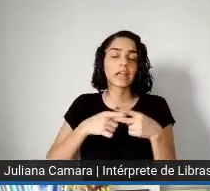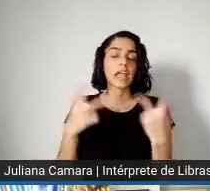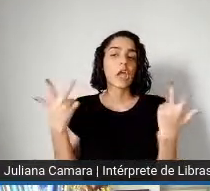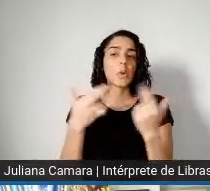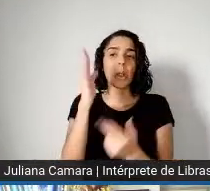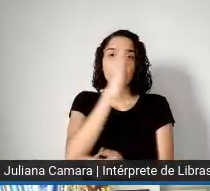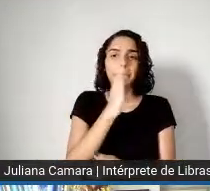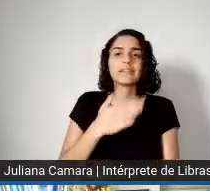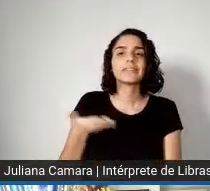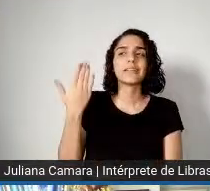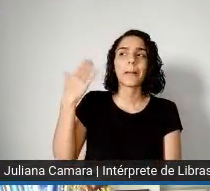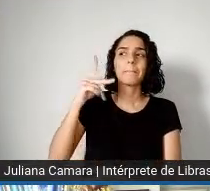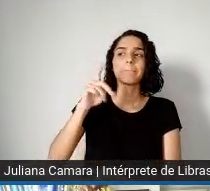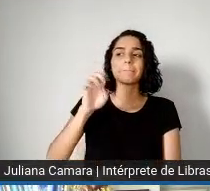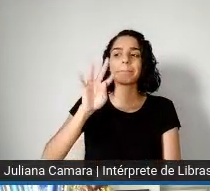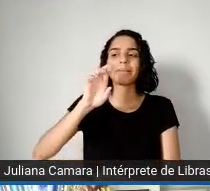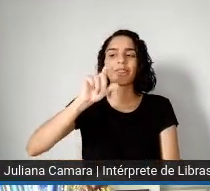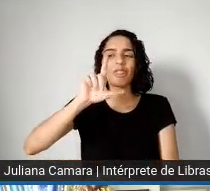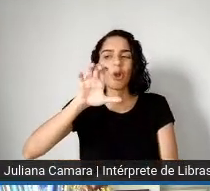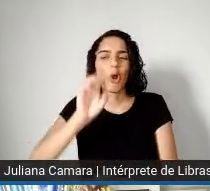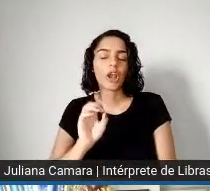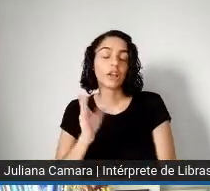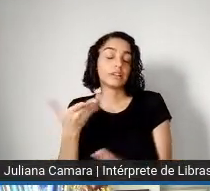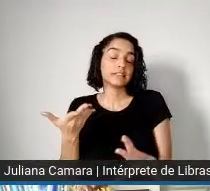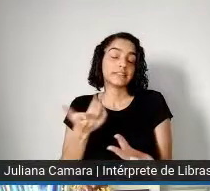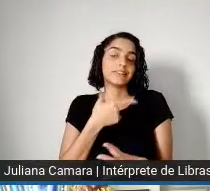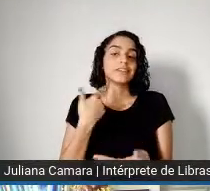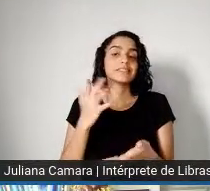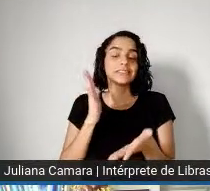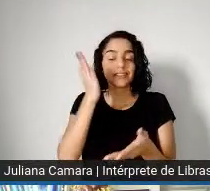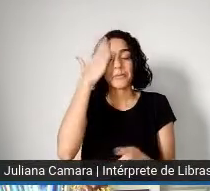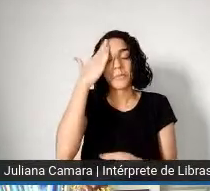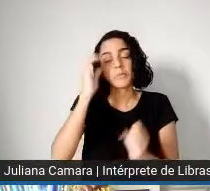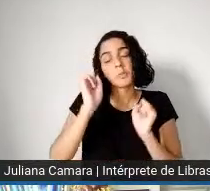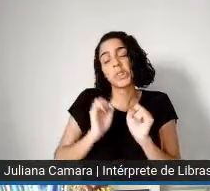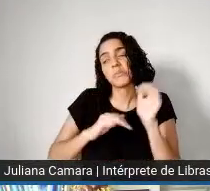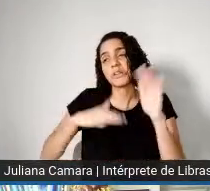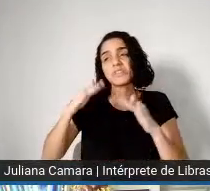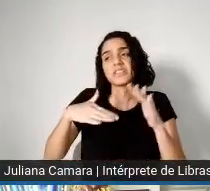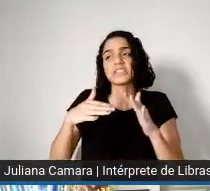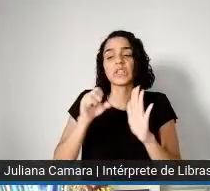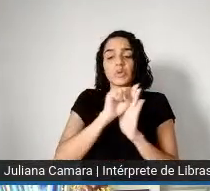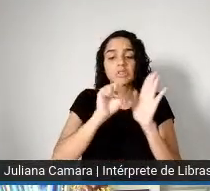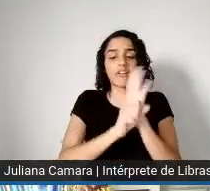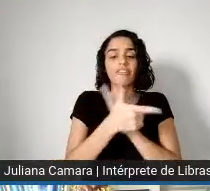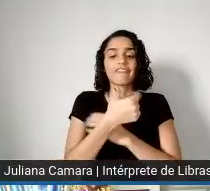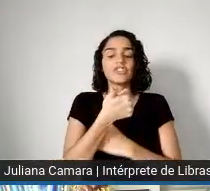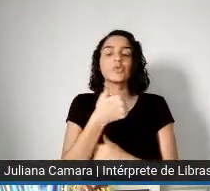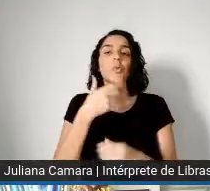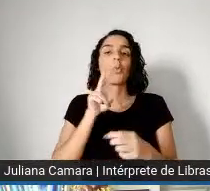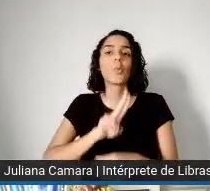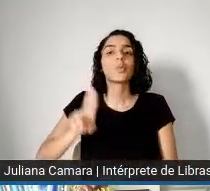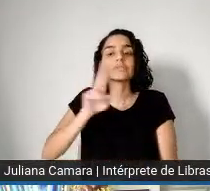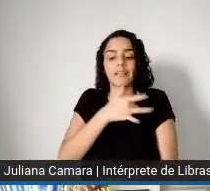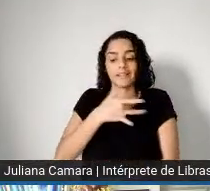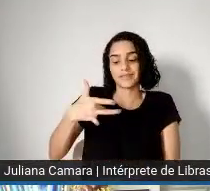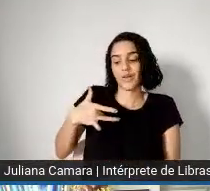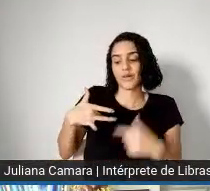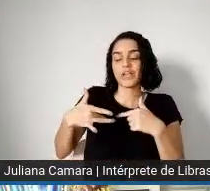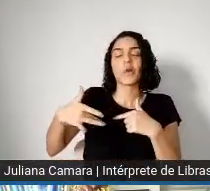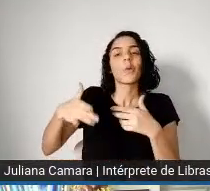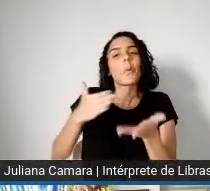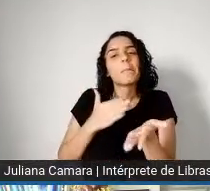aço, quem sabe no século XXI a grande bandeira seja a saúde arrastando a quarta revolução tecnológica,